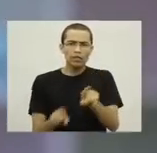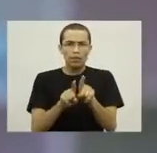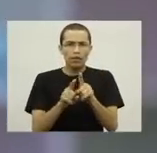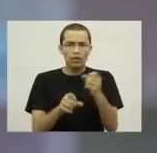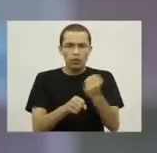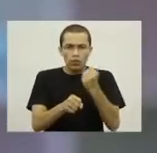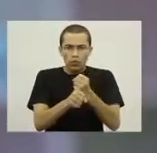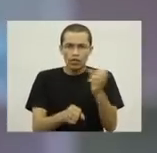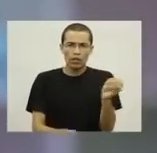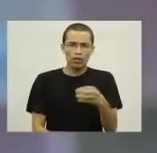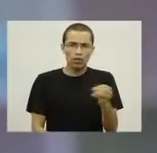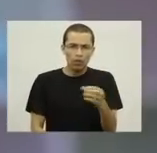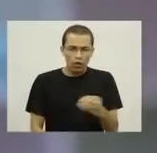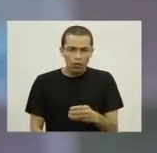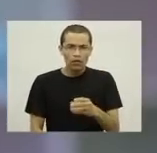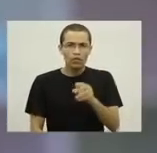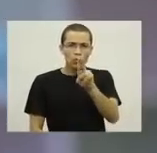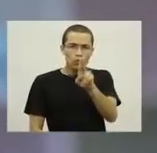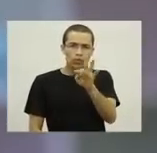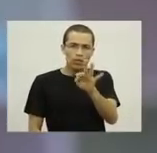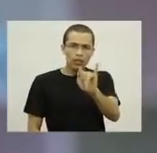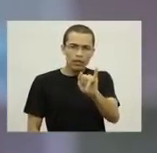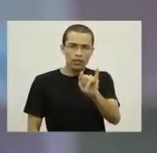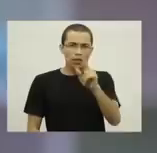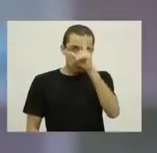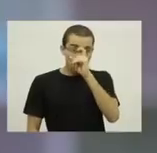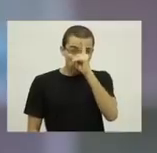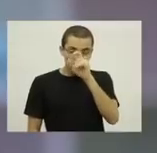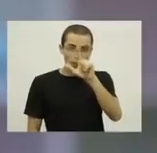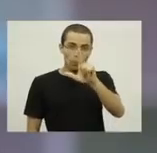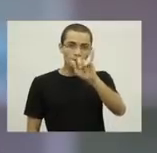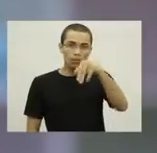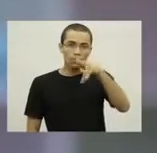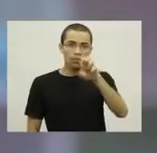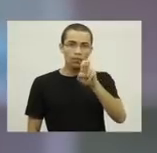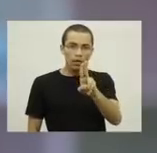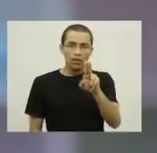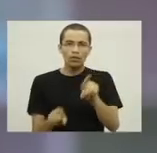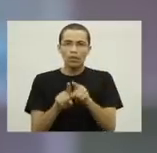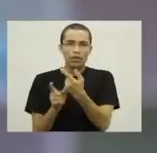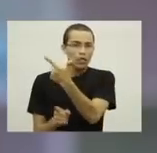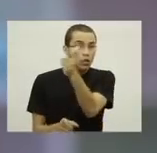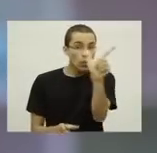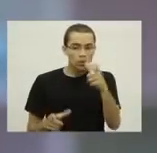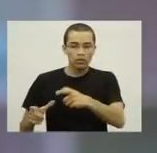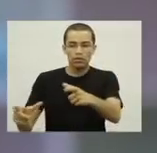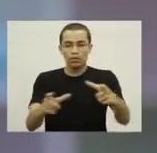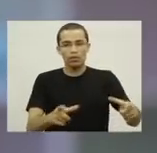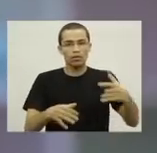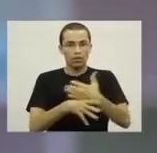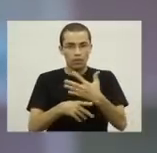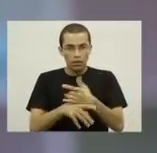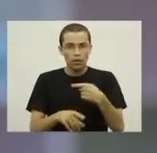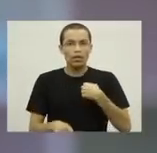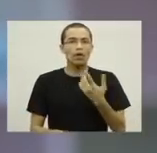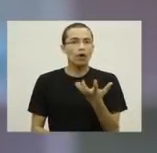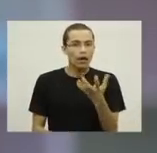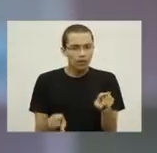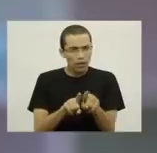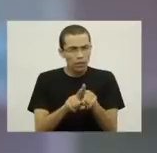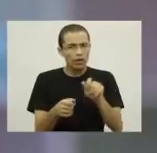novas unidades do Lineu Araújo com mais especialidades médicas em outras regiões da cidade. Vou realizar